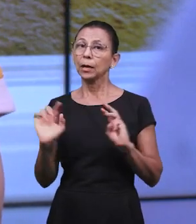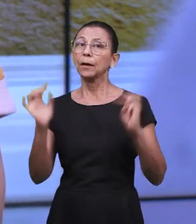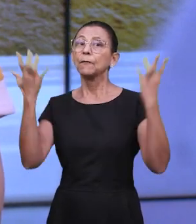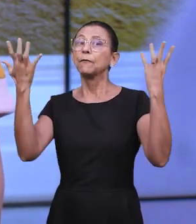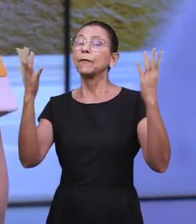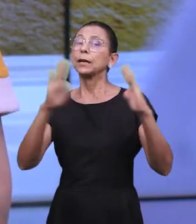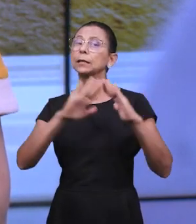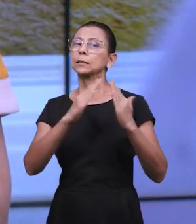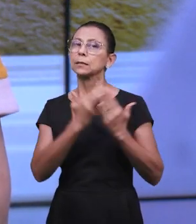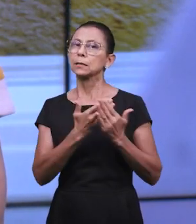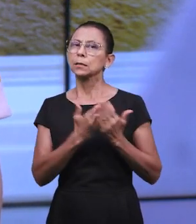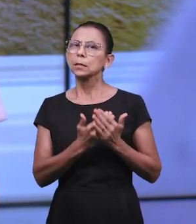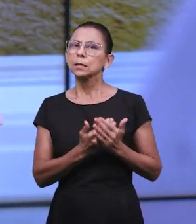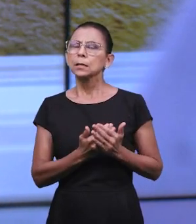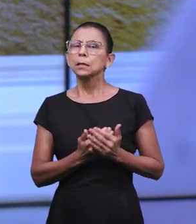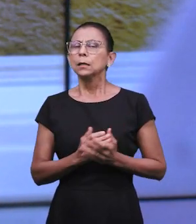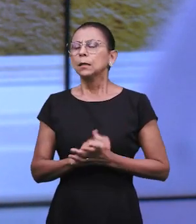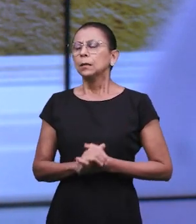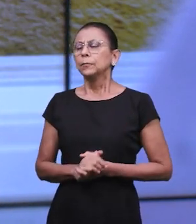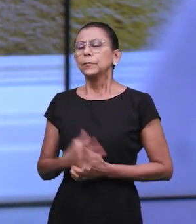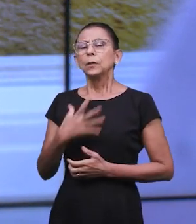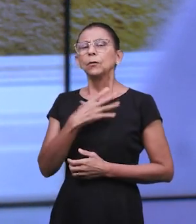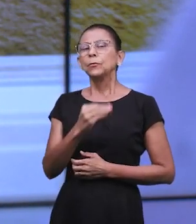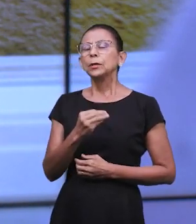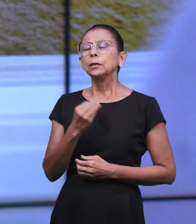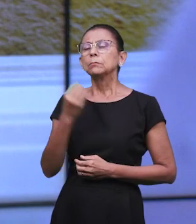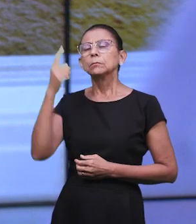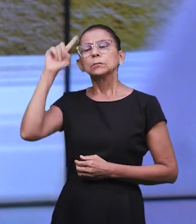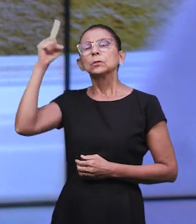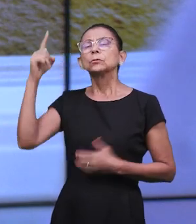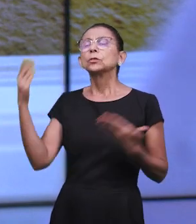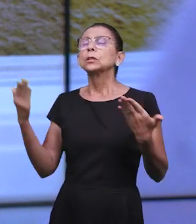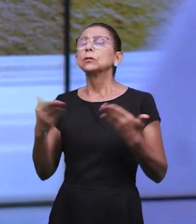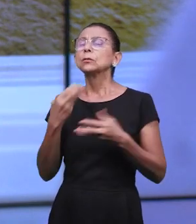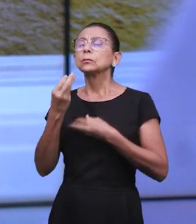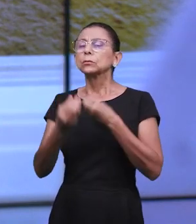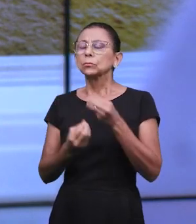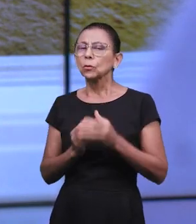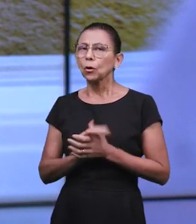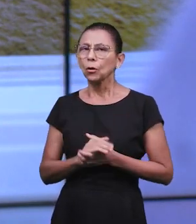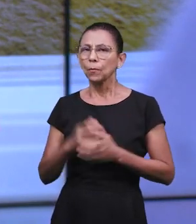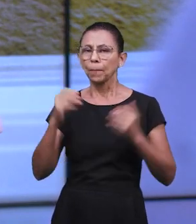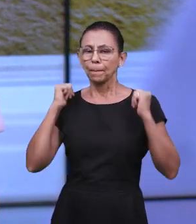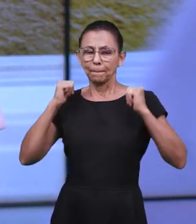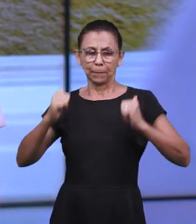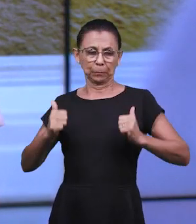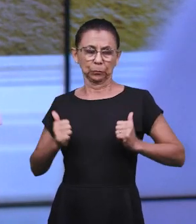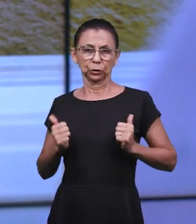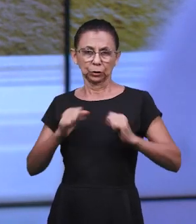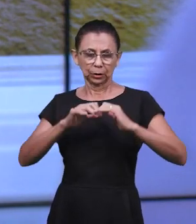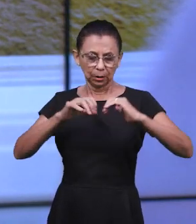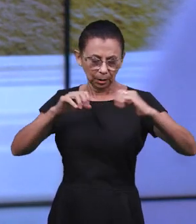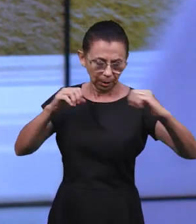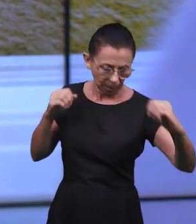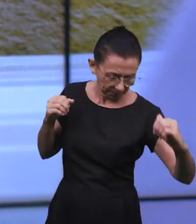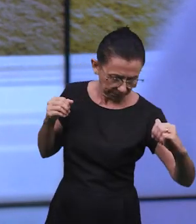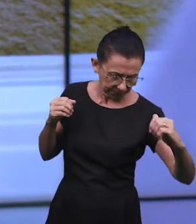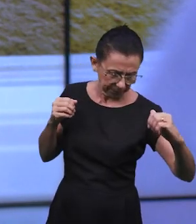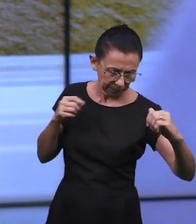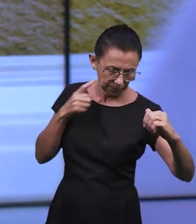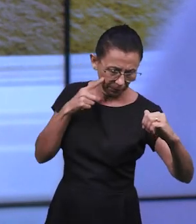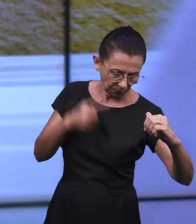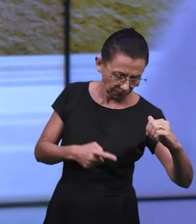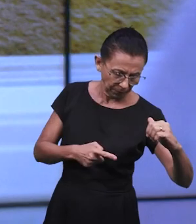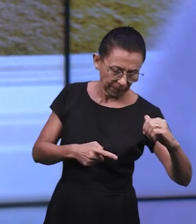nas escolas, perguntar diariamente a ele como foi o seu dia, verificar a mochila, olhar o material escolar,